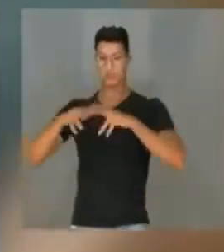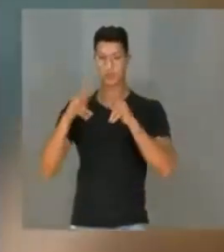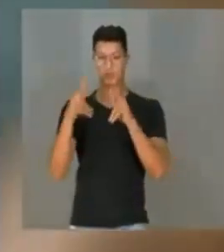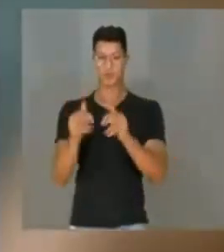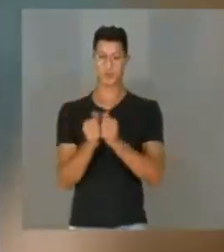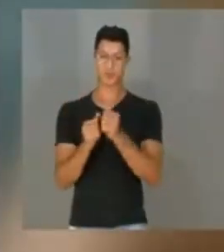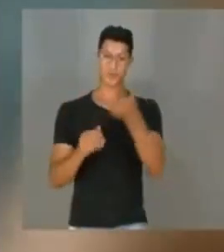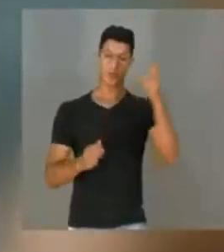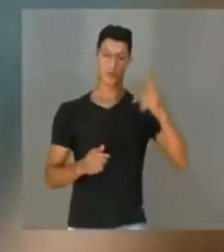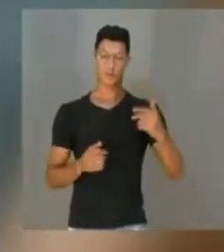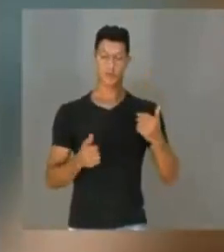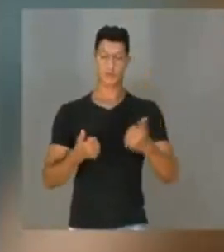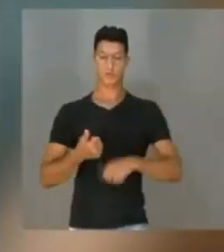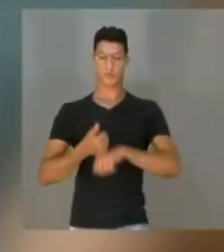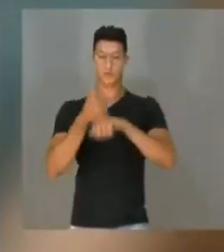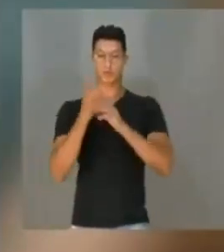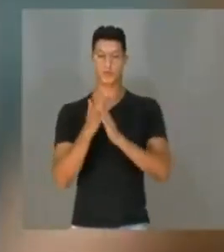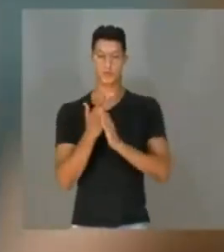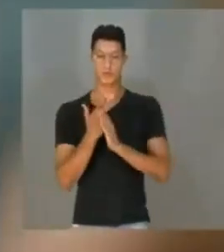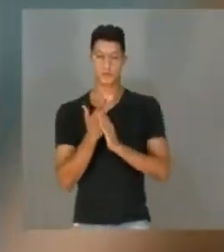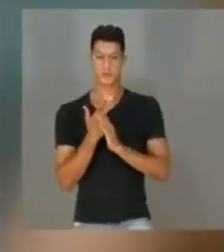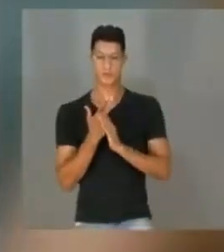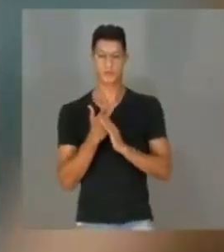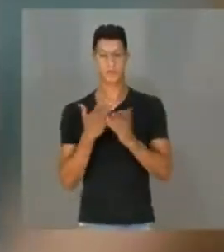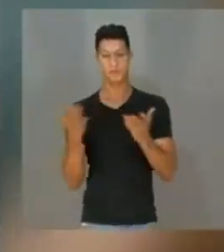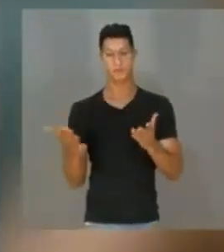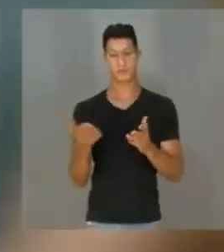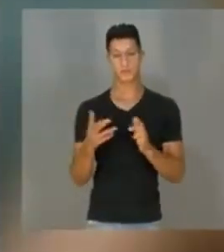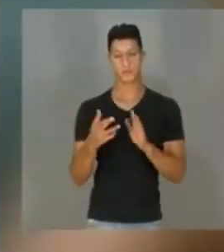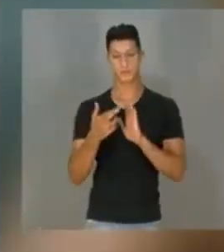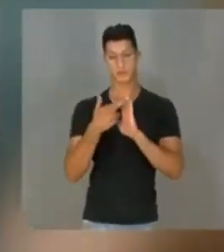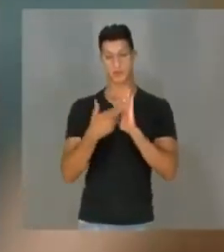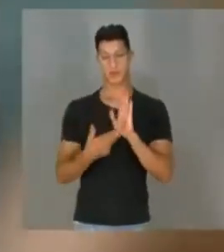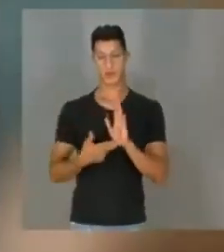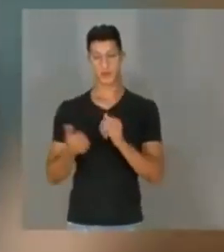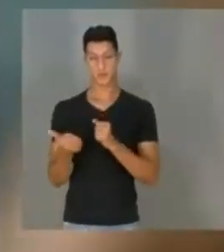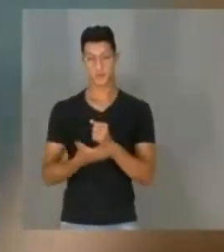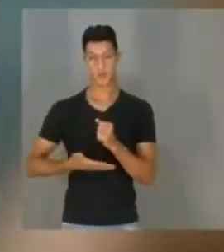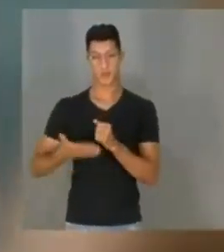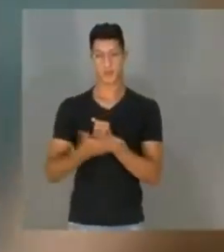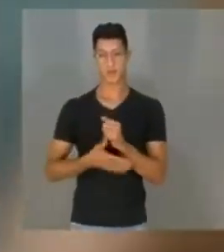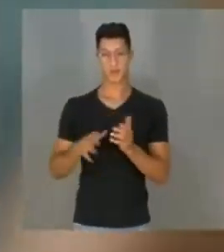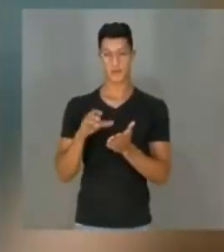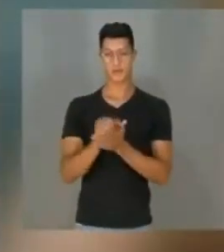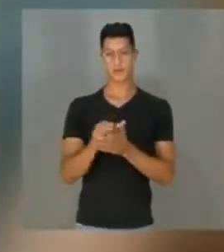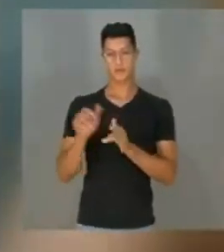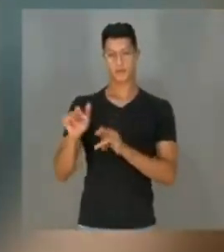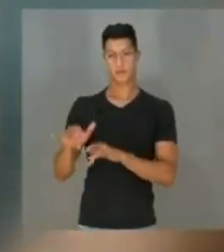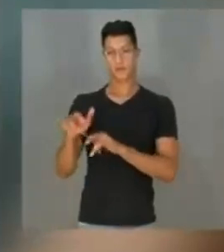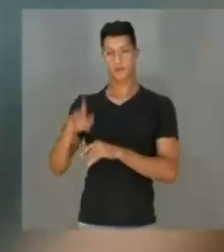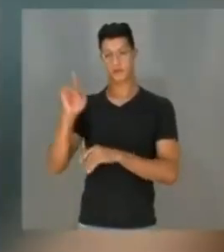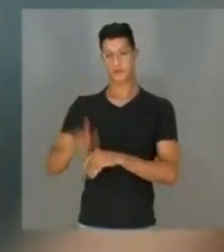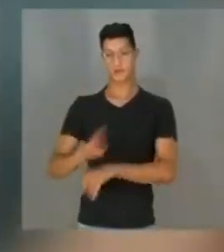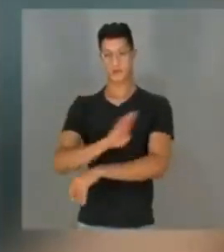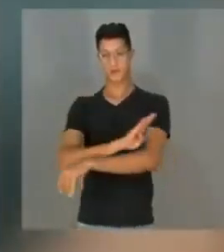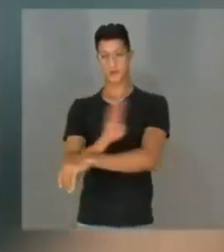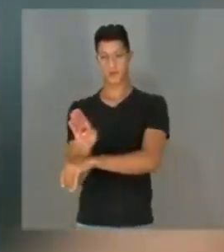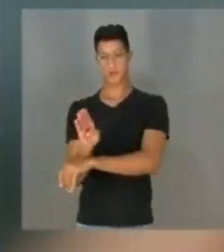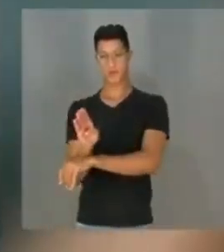outros profissionais. Então, o requisito mínimo para registro na Austrália é o